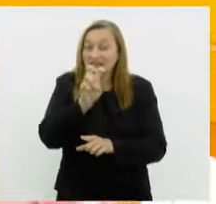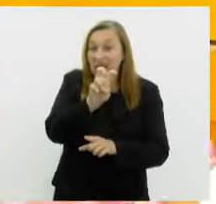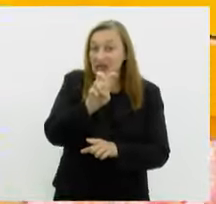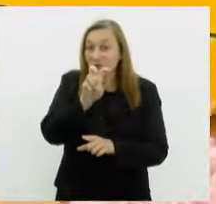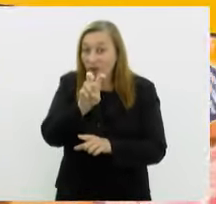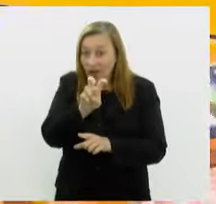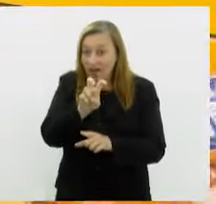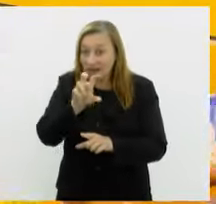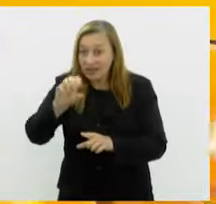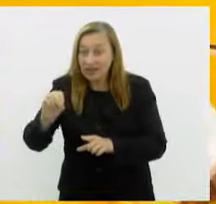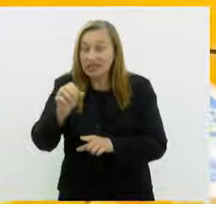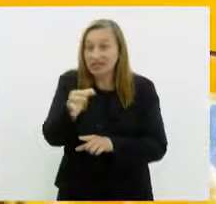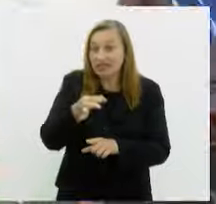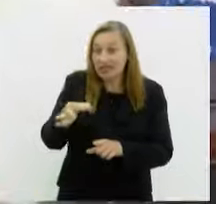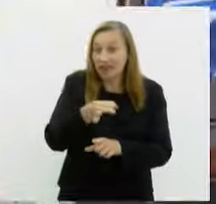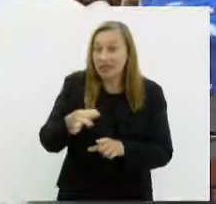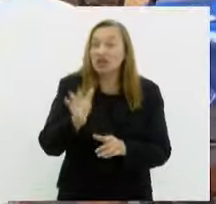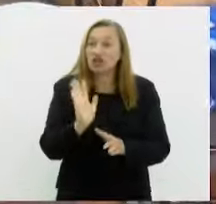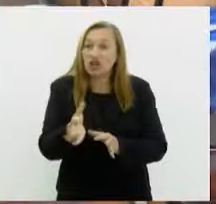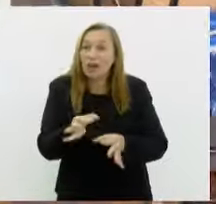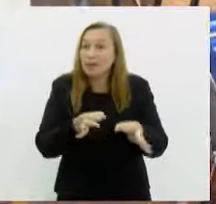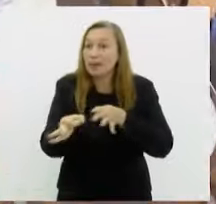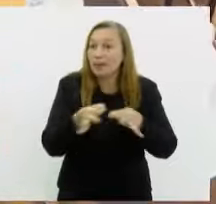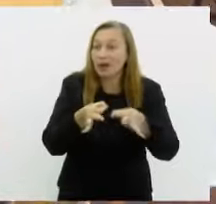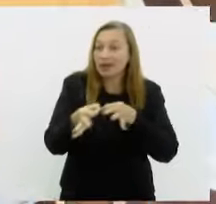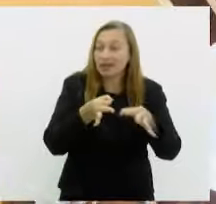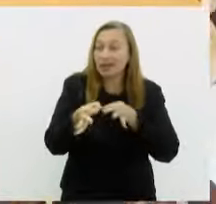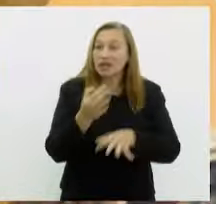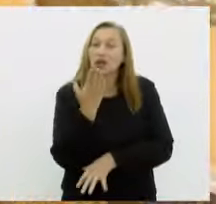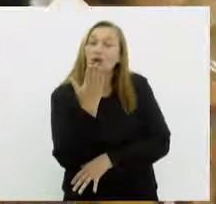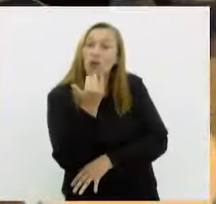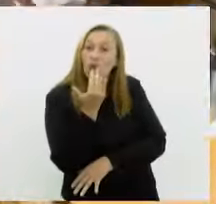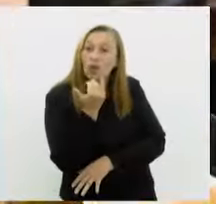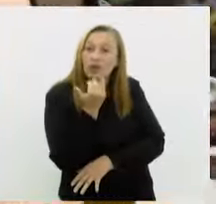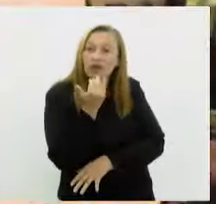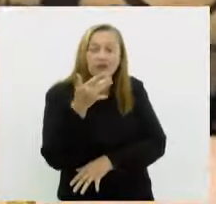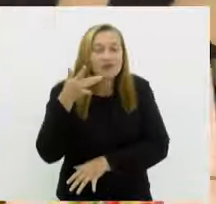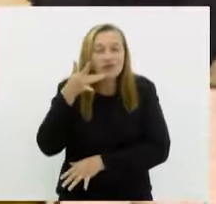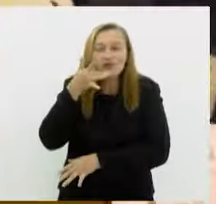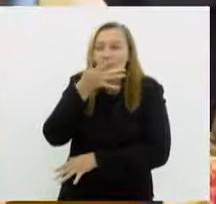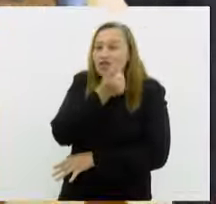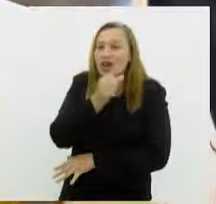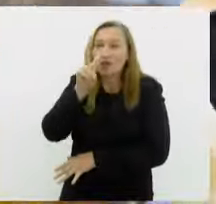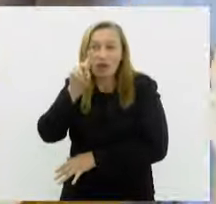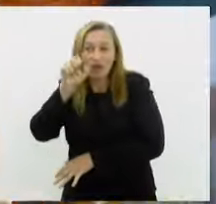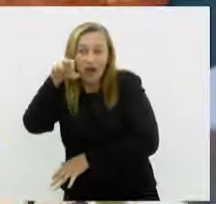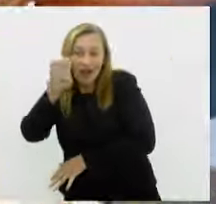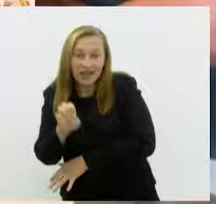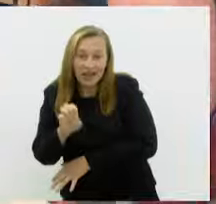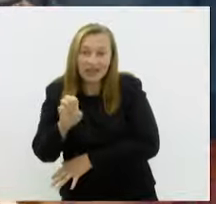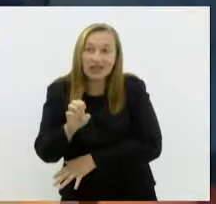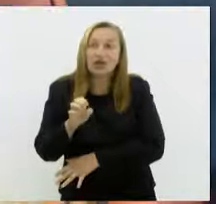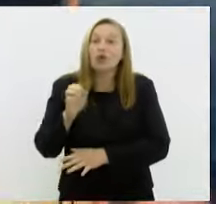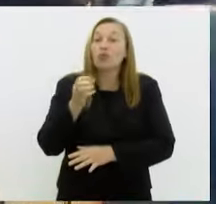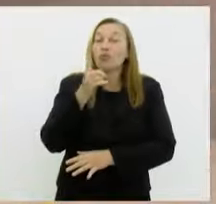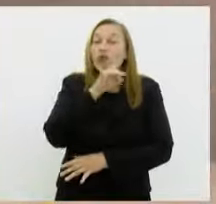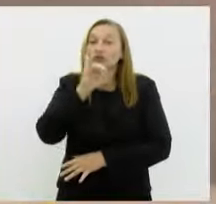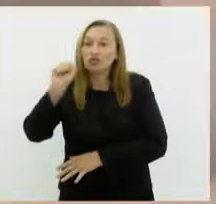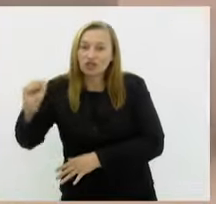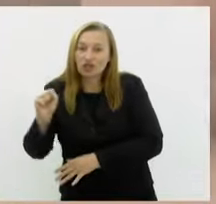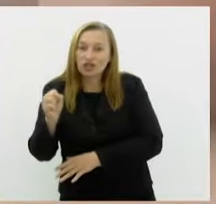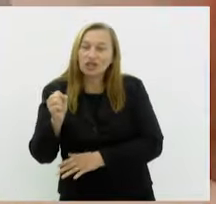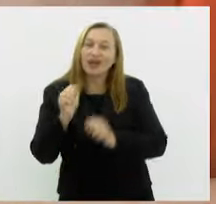começaram os preparativos para o Festival de Gastronomia Delícias do Vale. O Bom Dia Alerj começa agora.